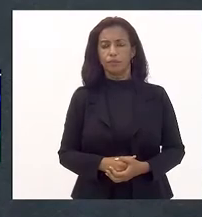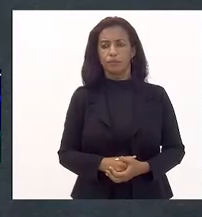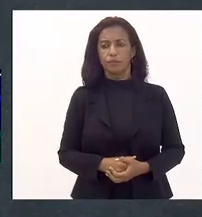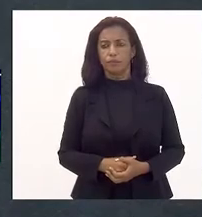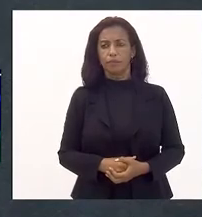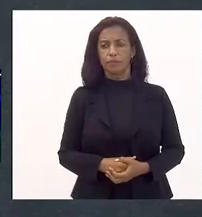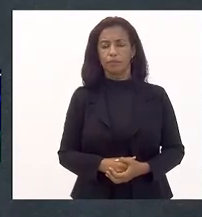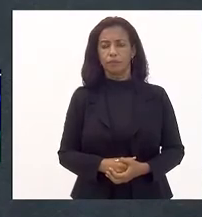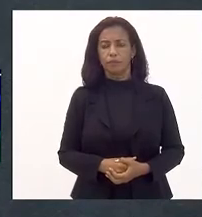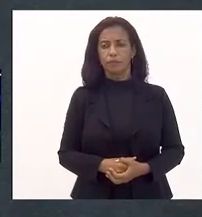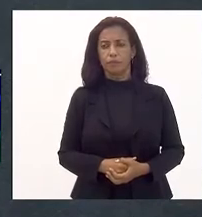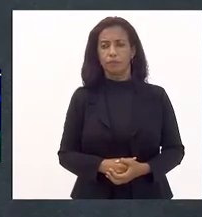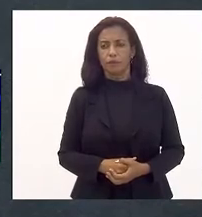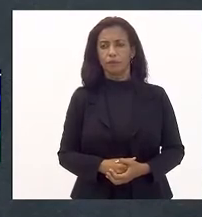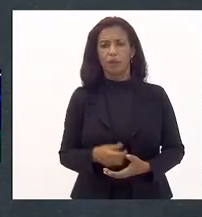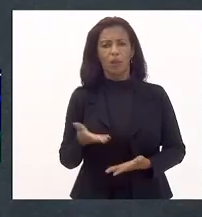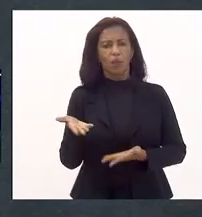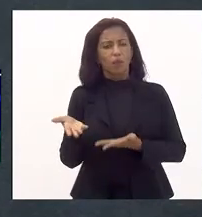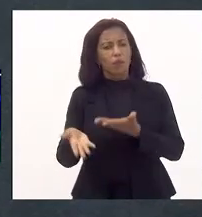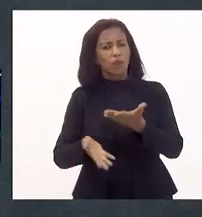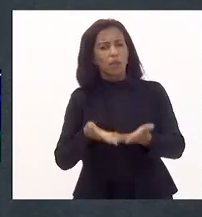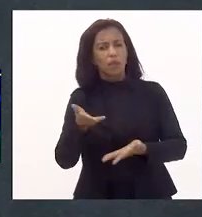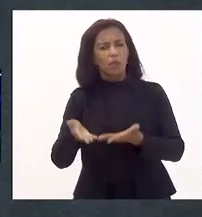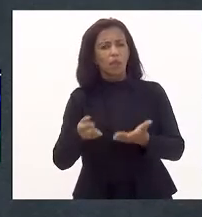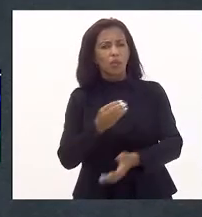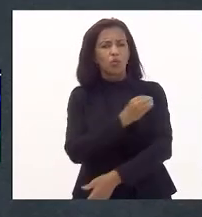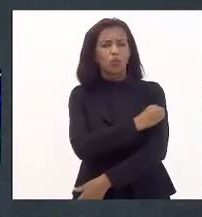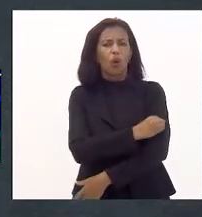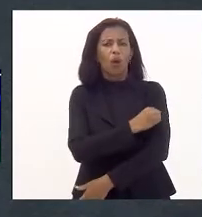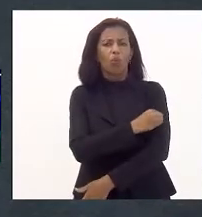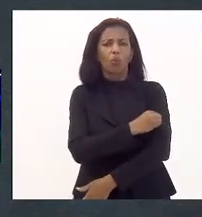É o projeto que trata do álcool gel.